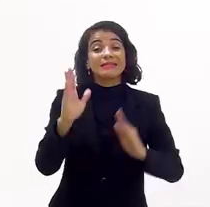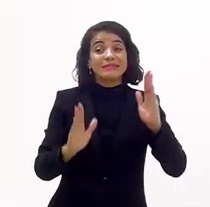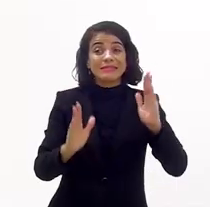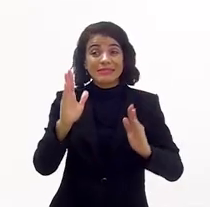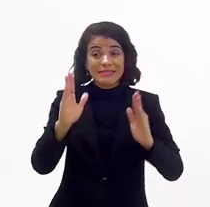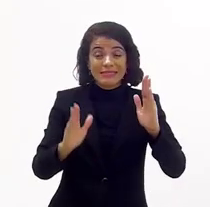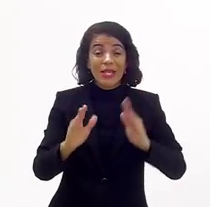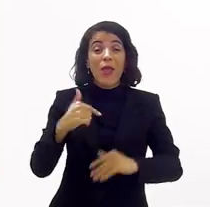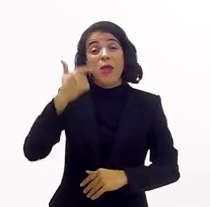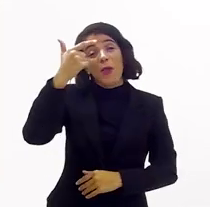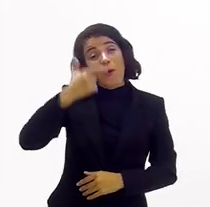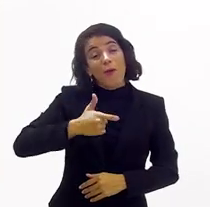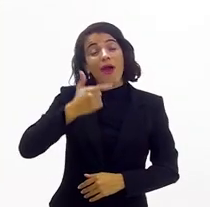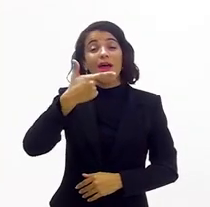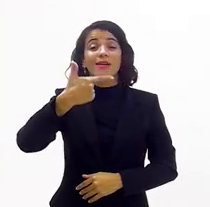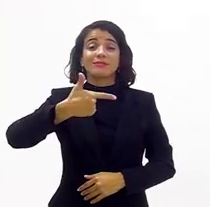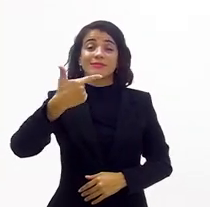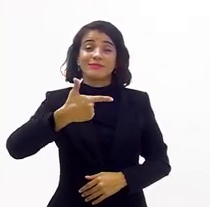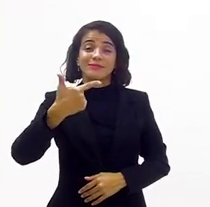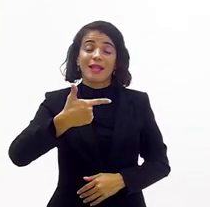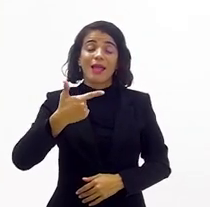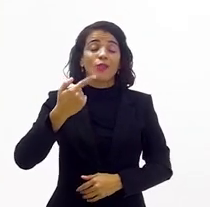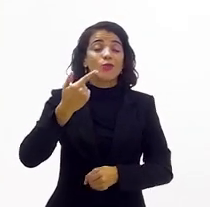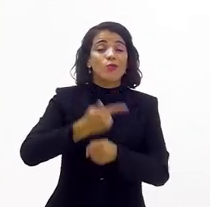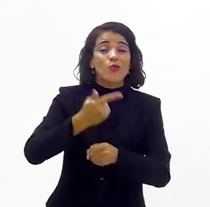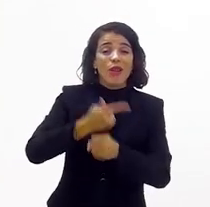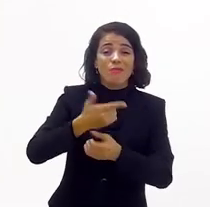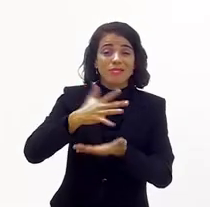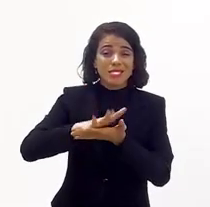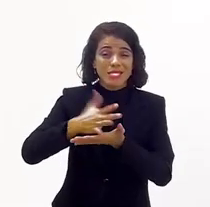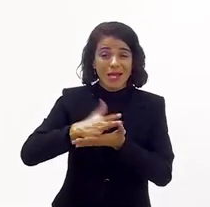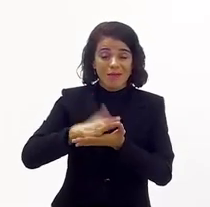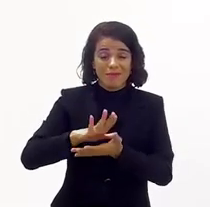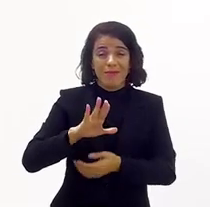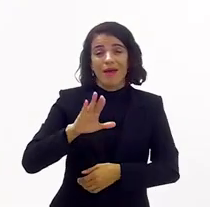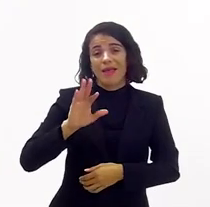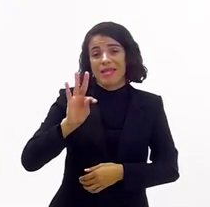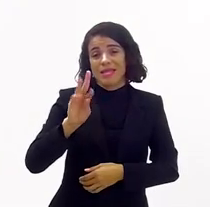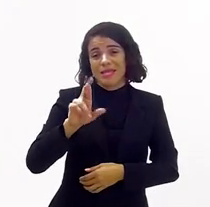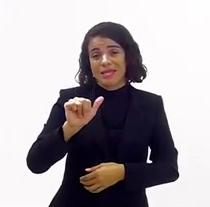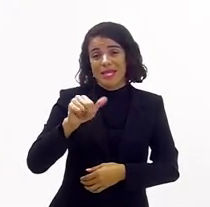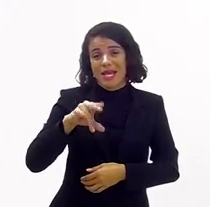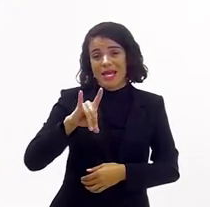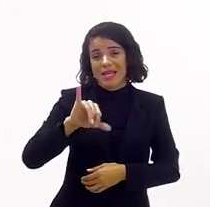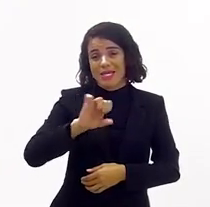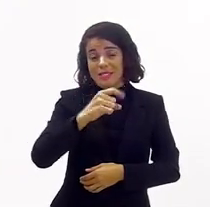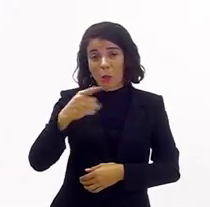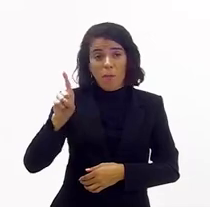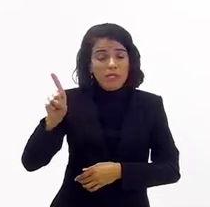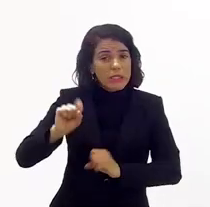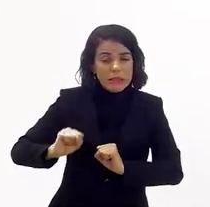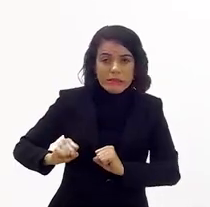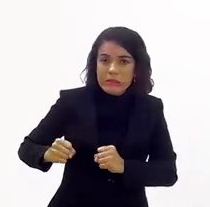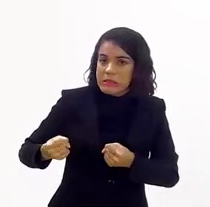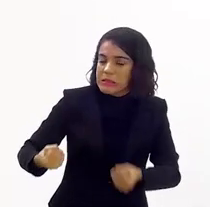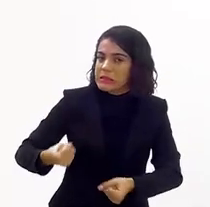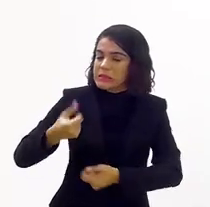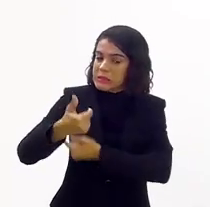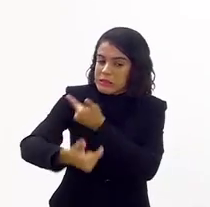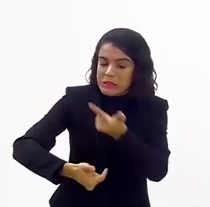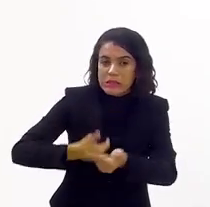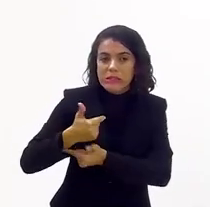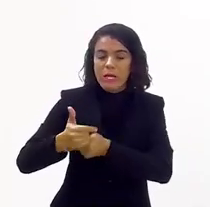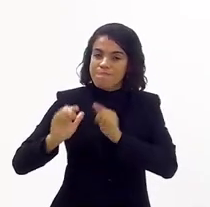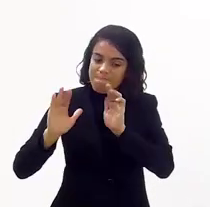Nessa época, eu era vice-presidente da tradição. E o Ramiro tinha uma dedicação ao teatro e à Paixão de